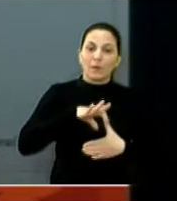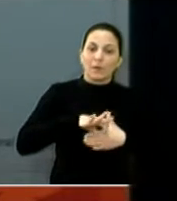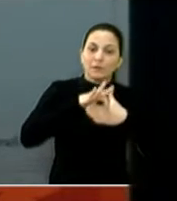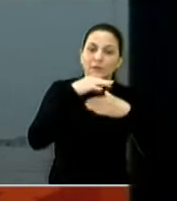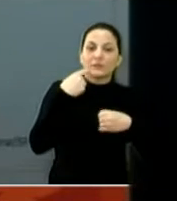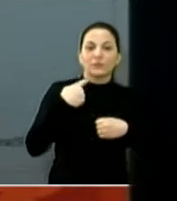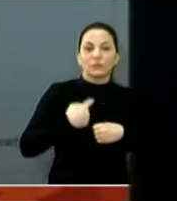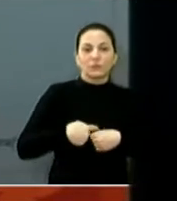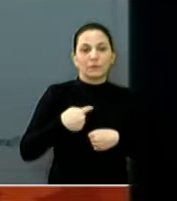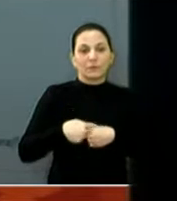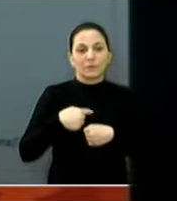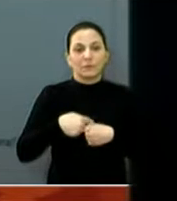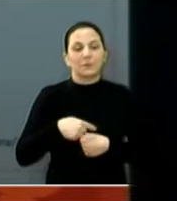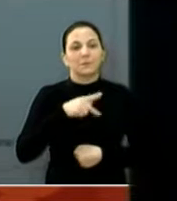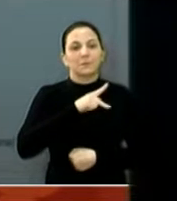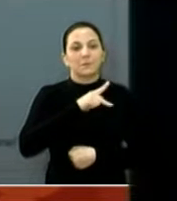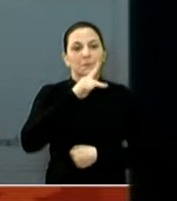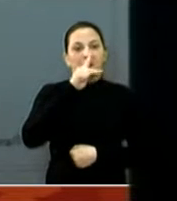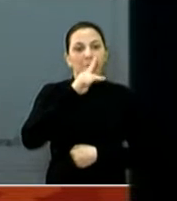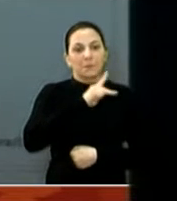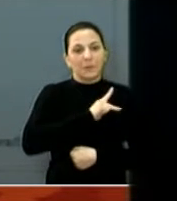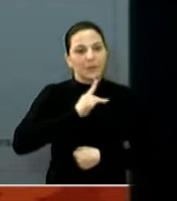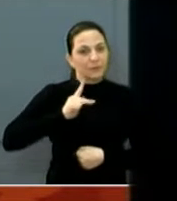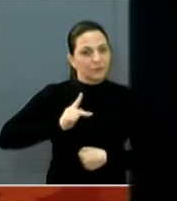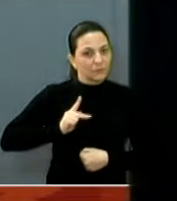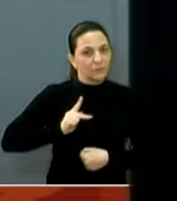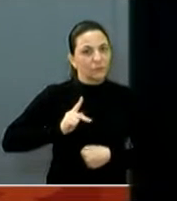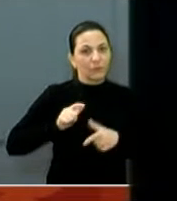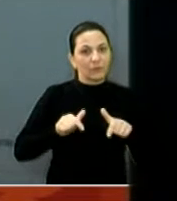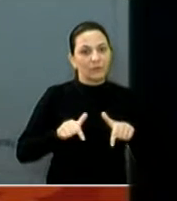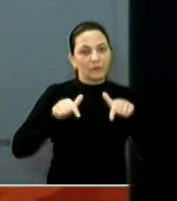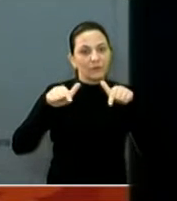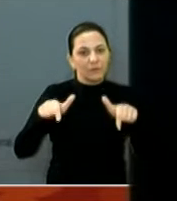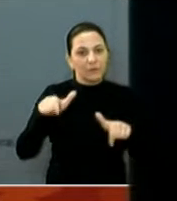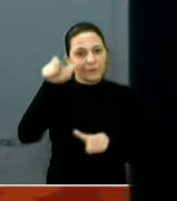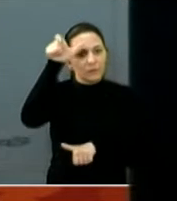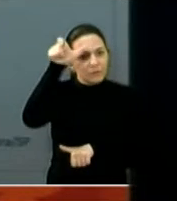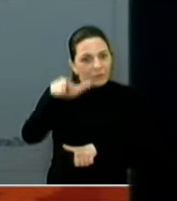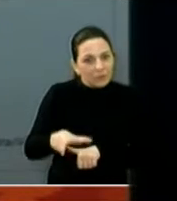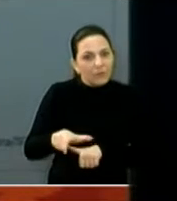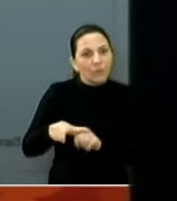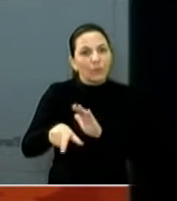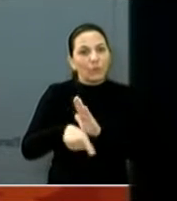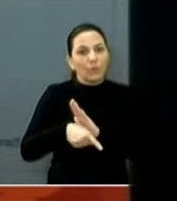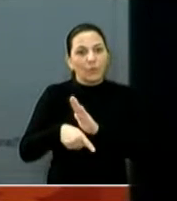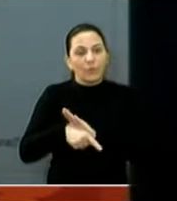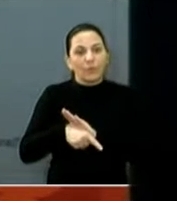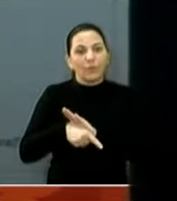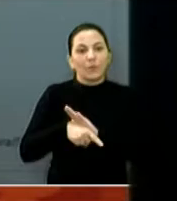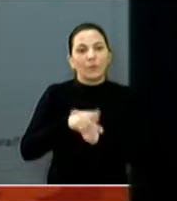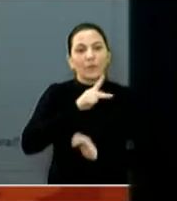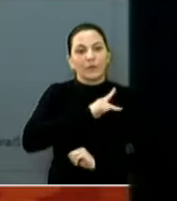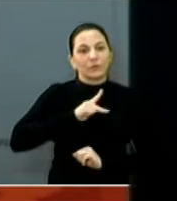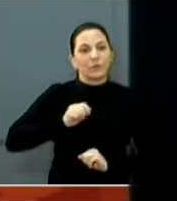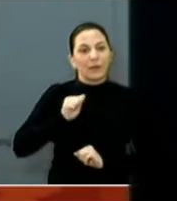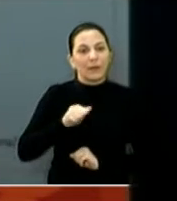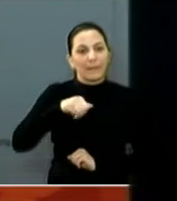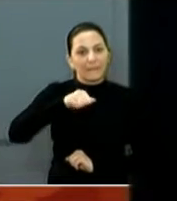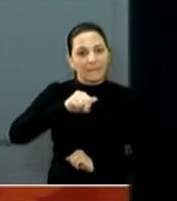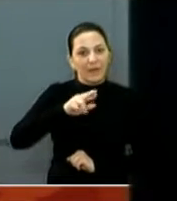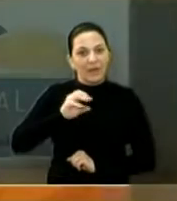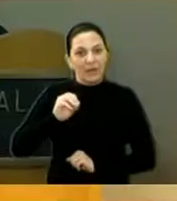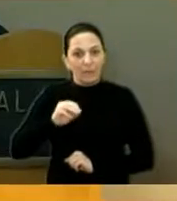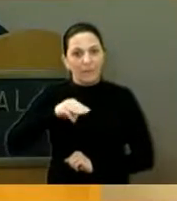bairro, todos os pastores das igrejas, vou dar um título cidadão, homenagear o pastor Amaro Couto, sexta-feira, às